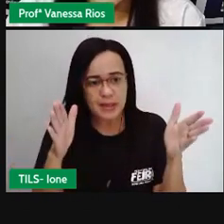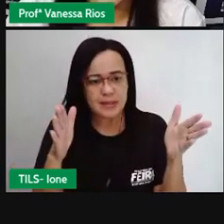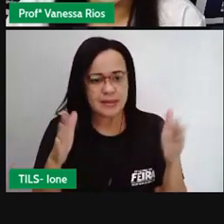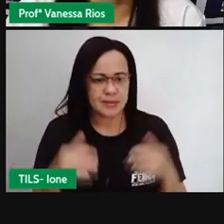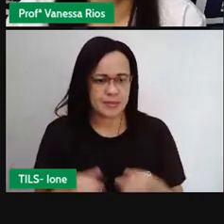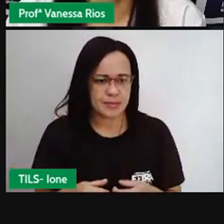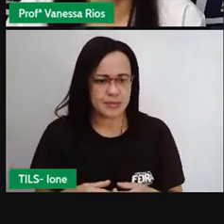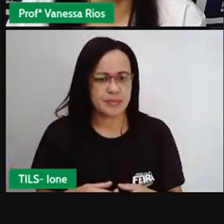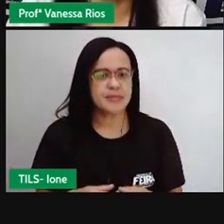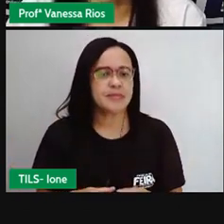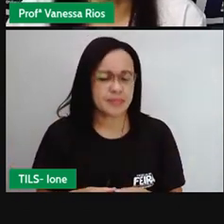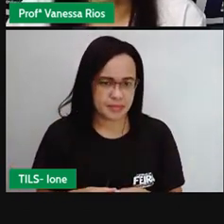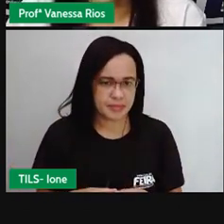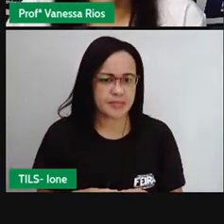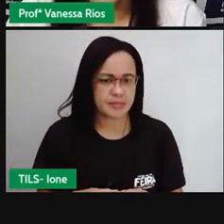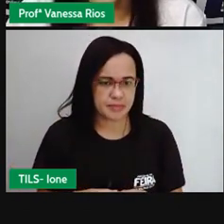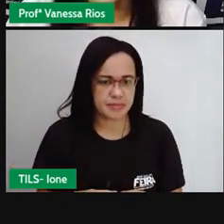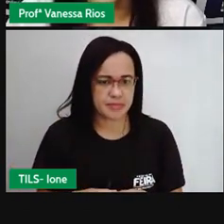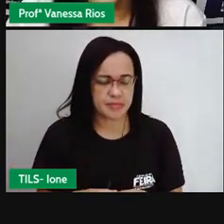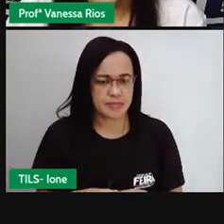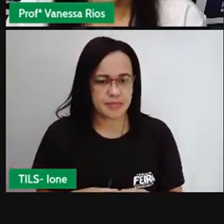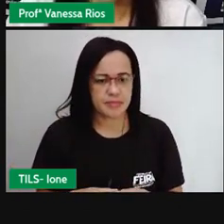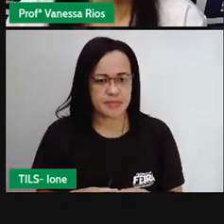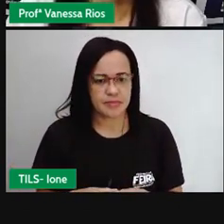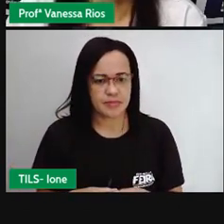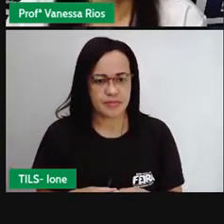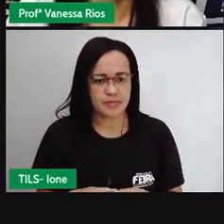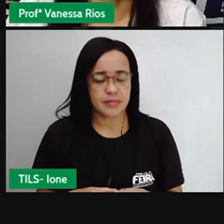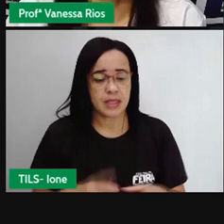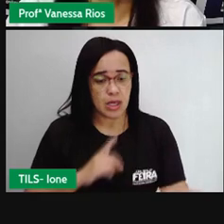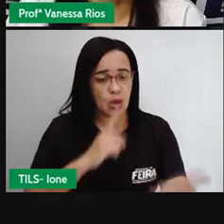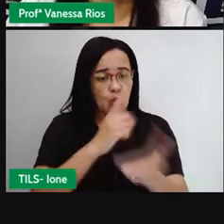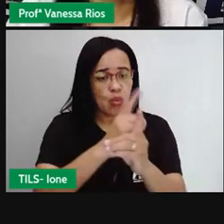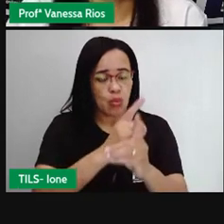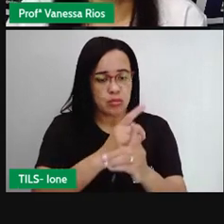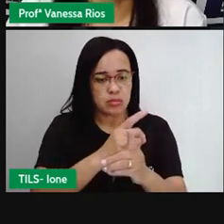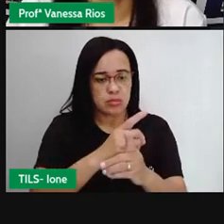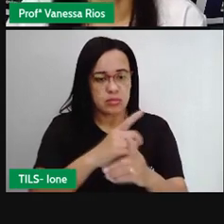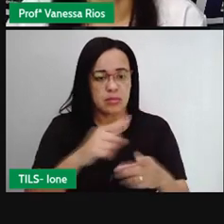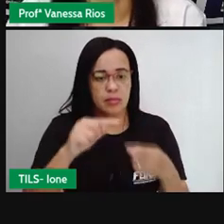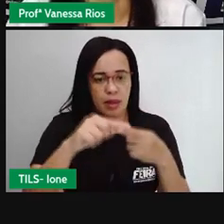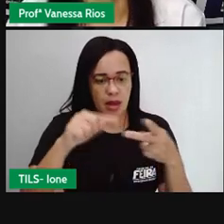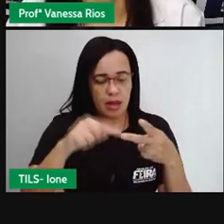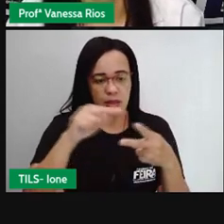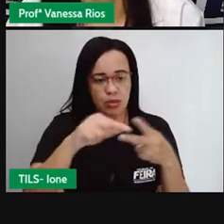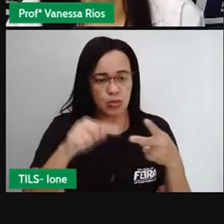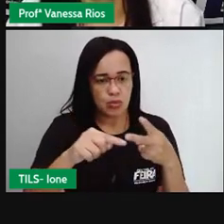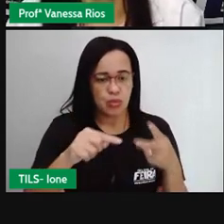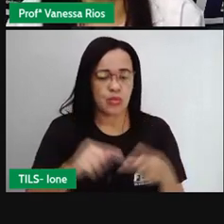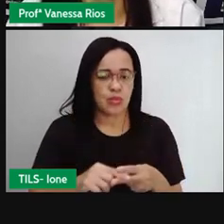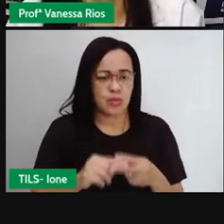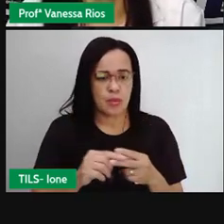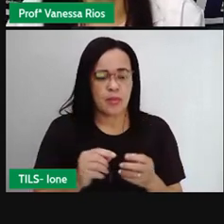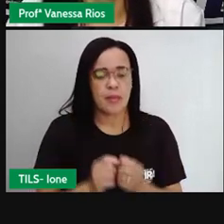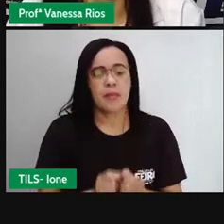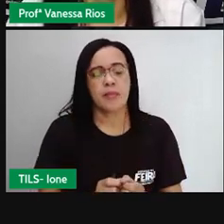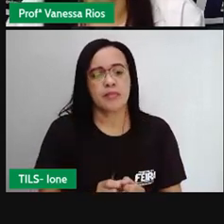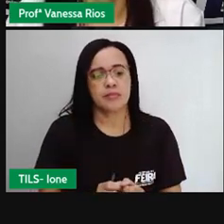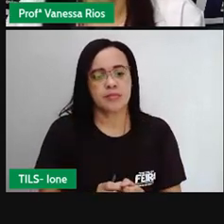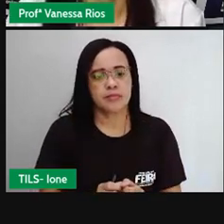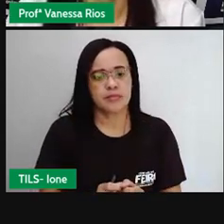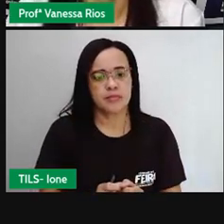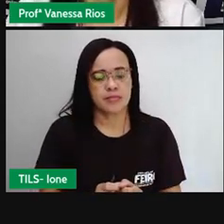vértice, que é de onde as semirretas se encontram. Mas as aberturas, né? A partir do momento que essas duas semirretas se